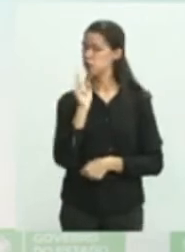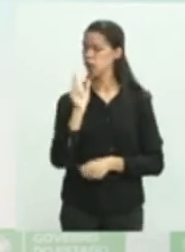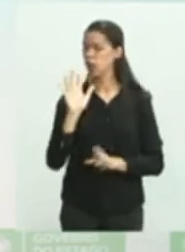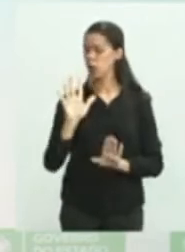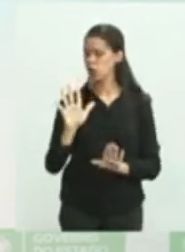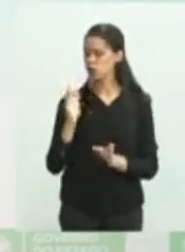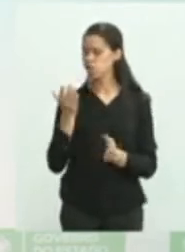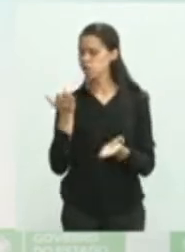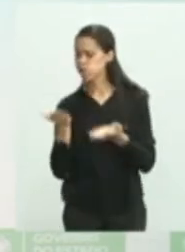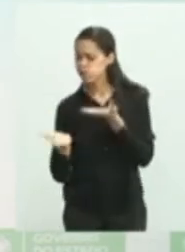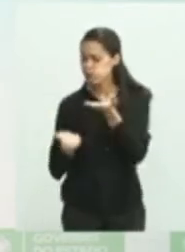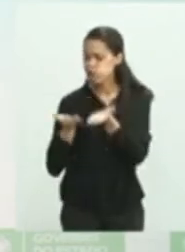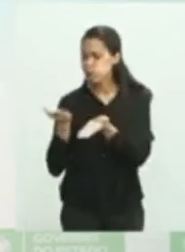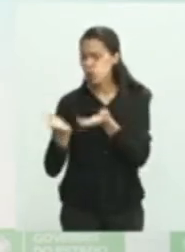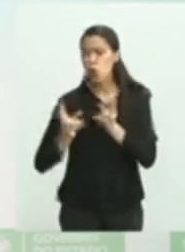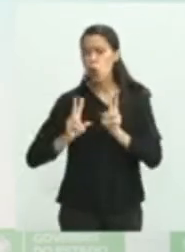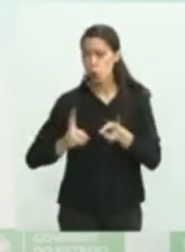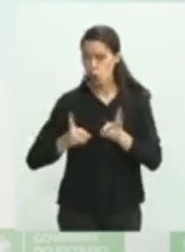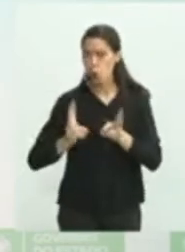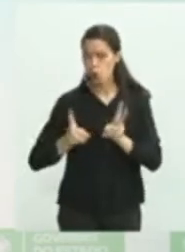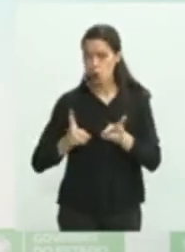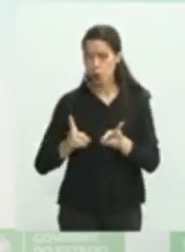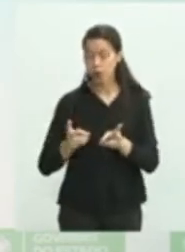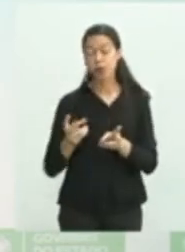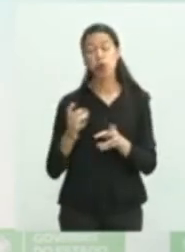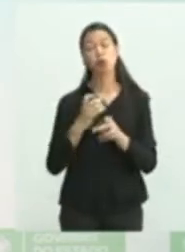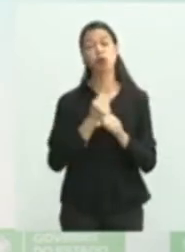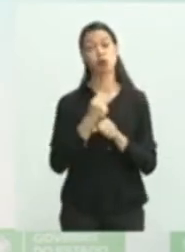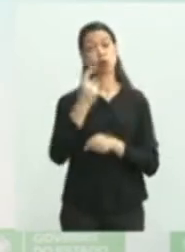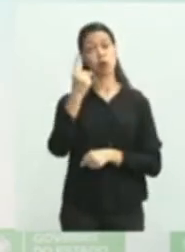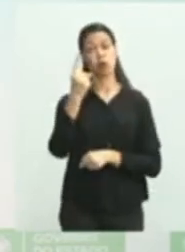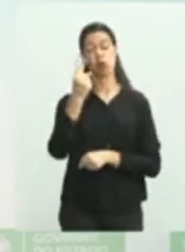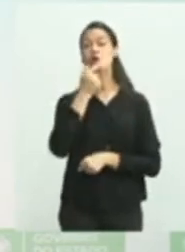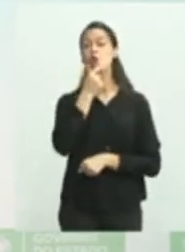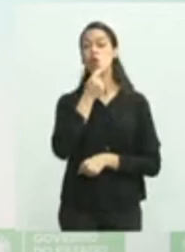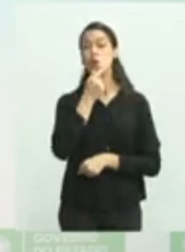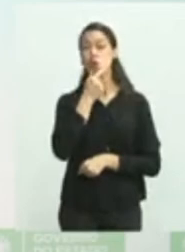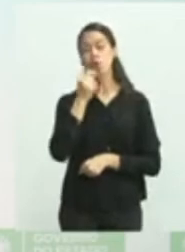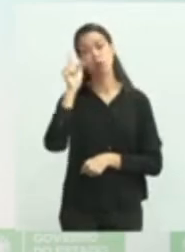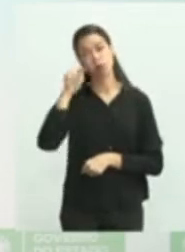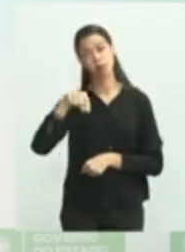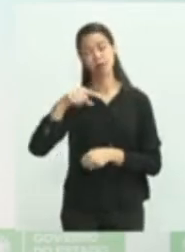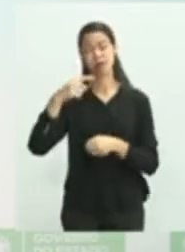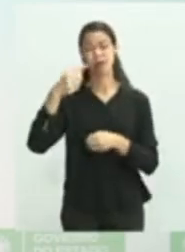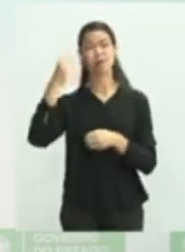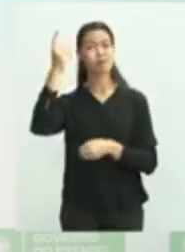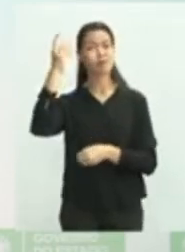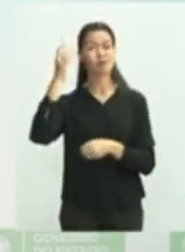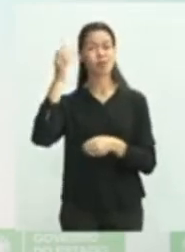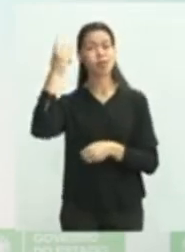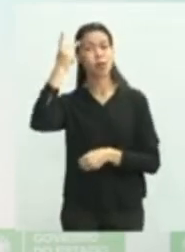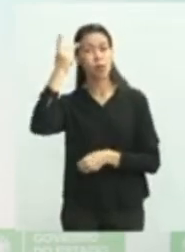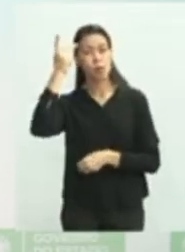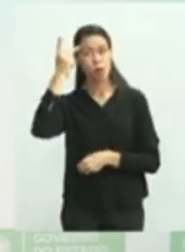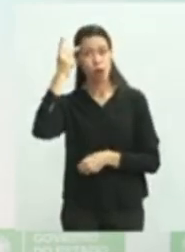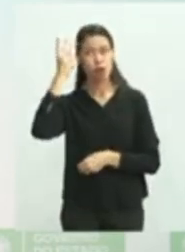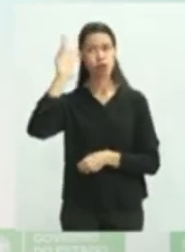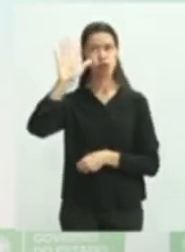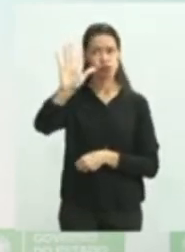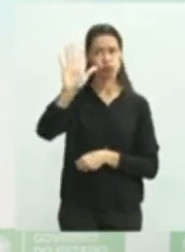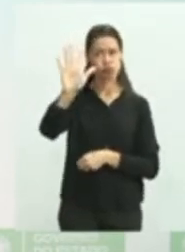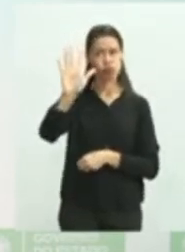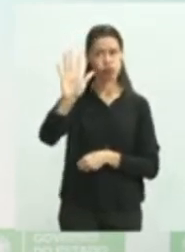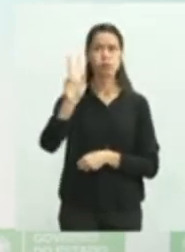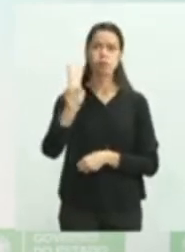dos três internados, um em São Paulo, outros 11 aqui na capital, todos esses